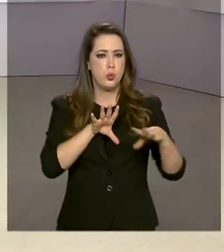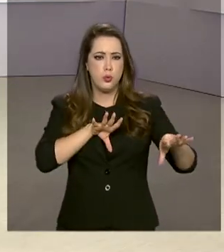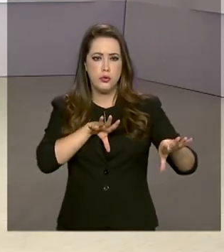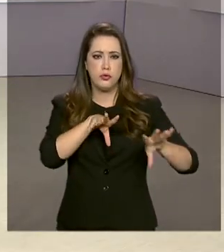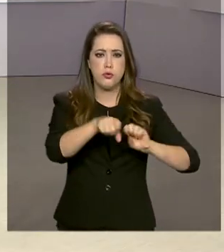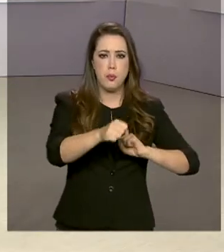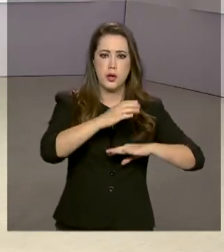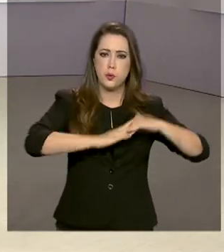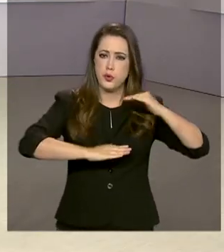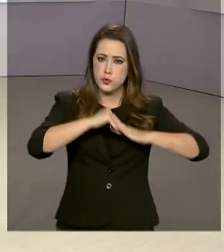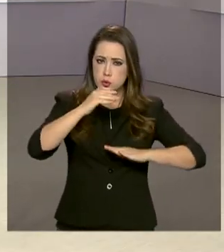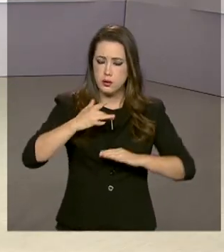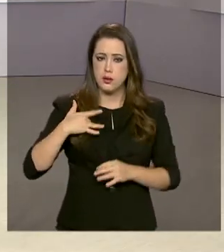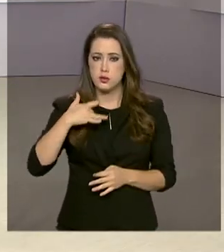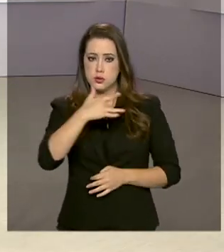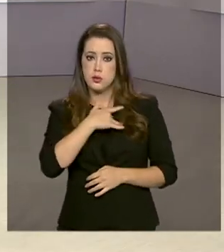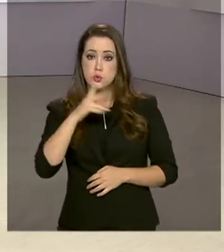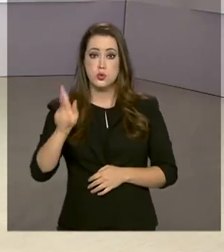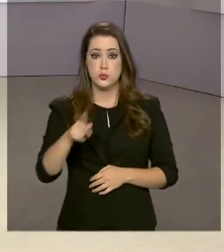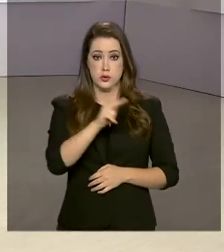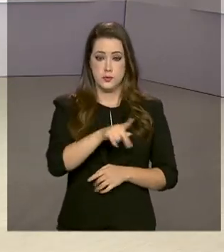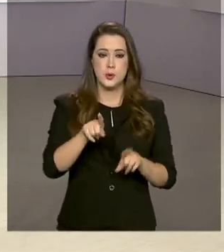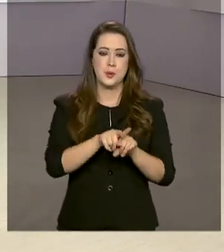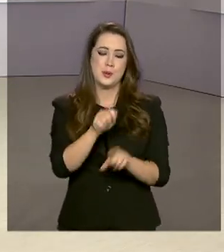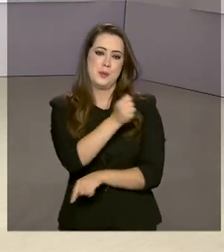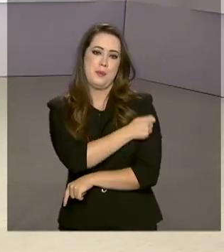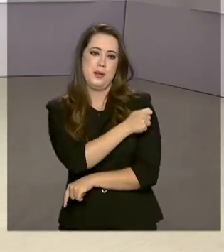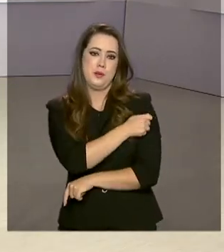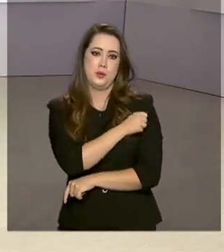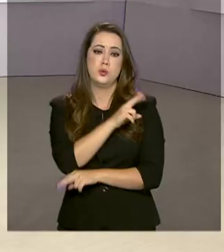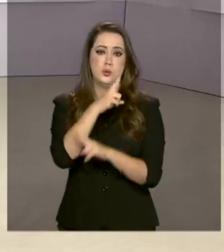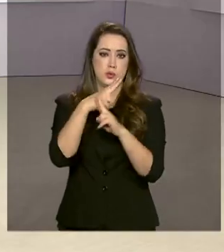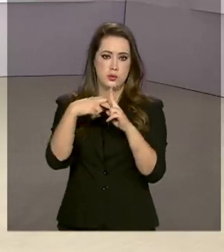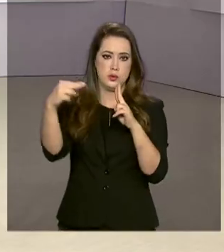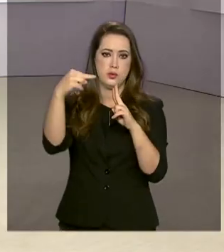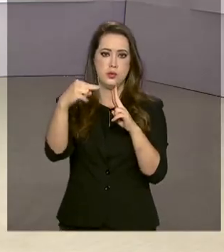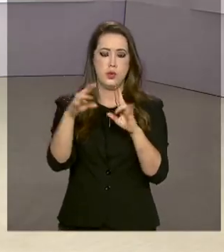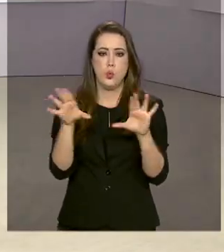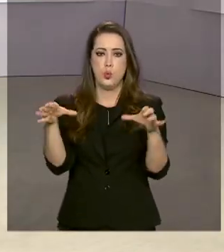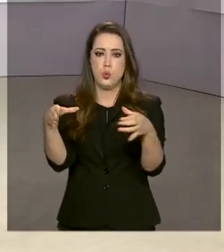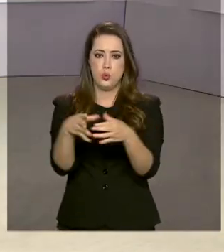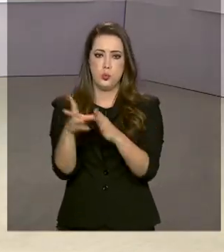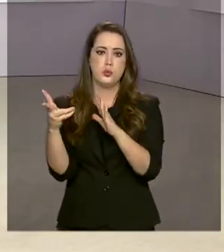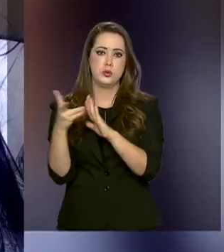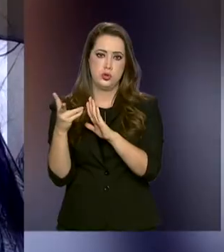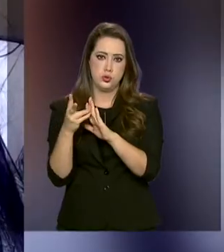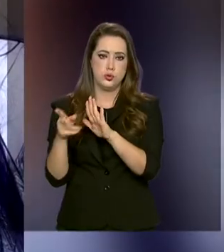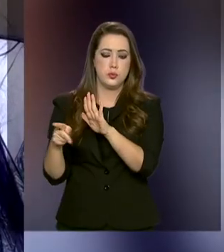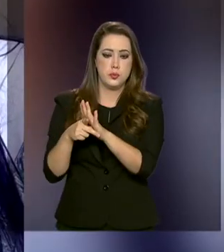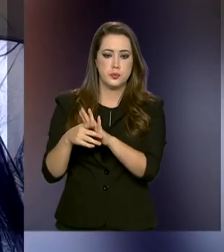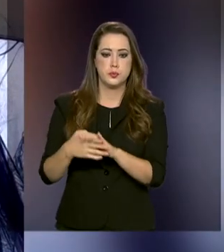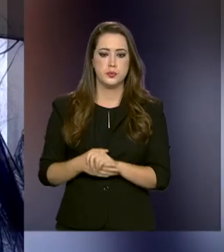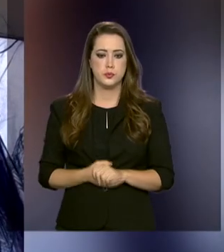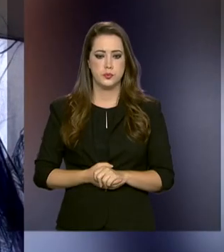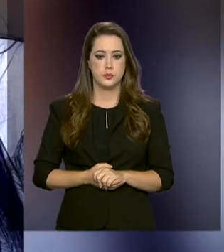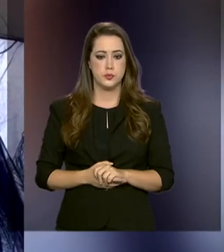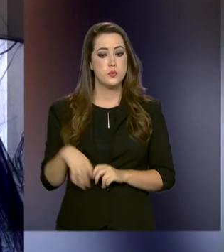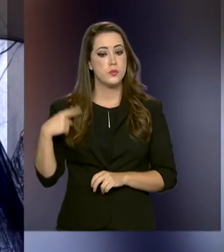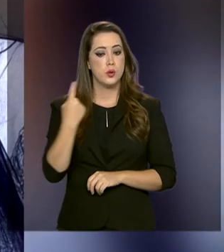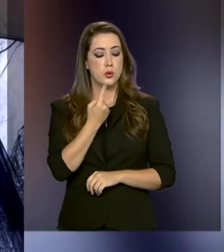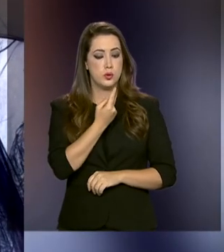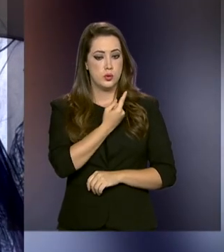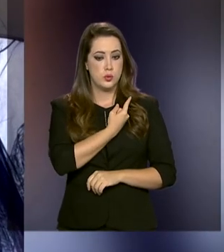por profissionais de saúde, professores e alunos da UNB, a maioria indígenas. Nosso papel como